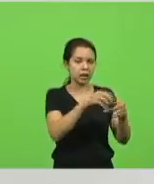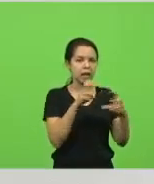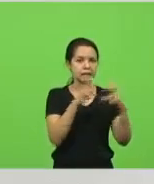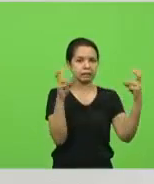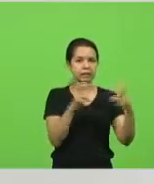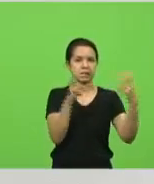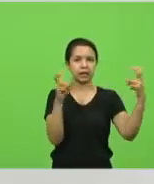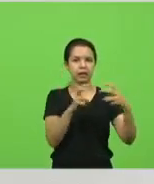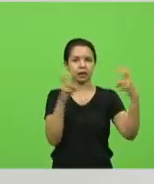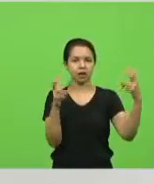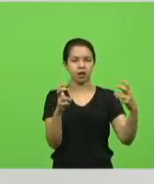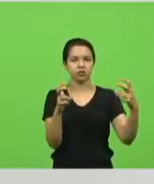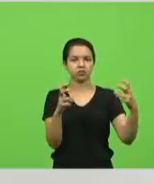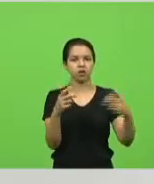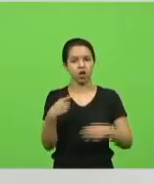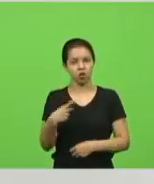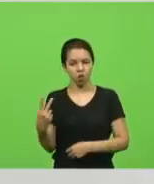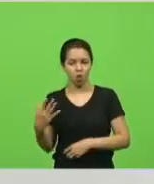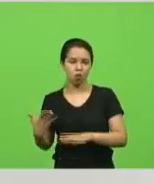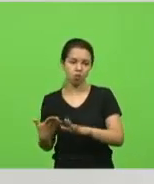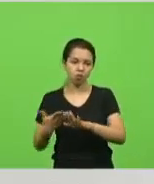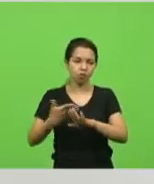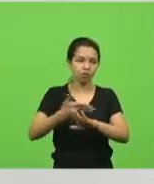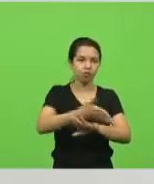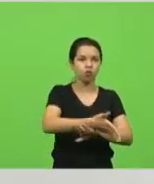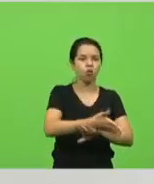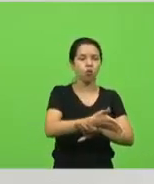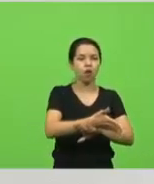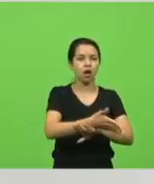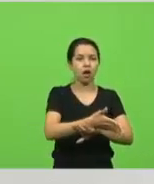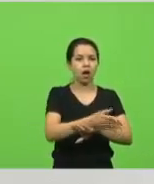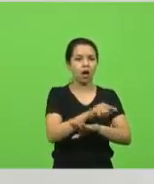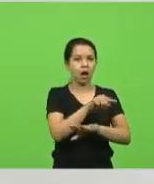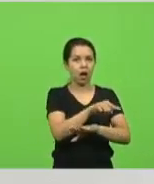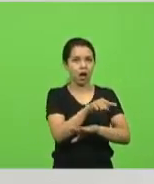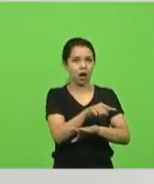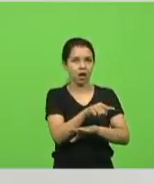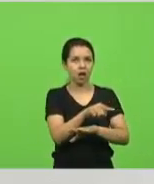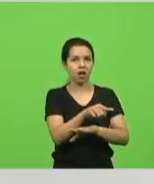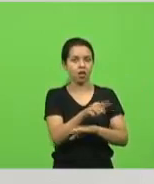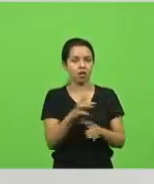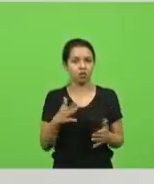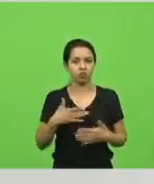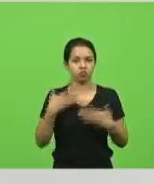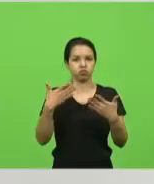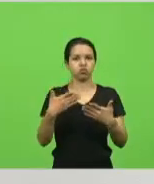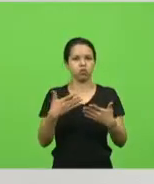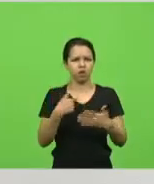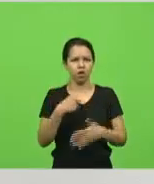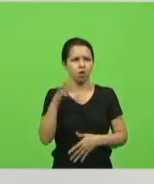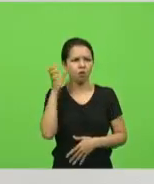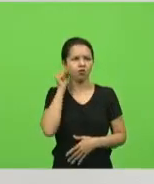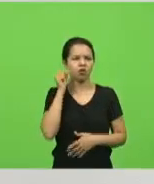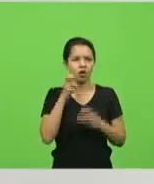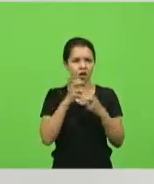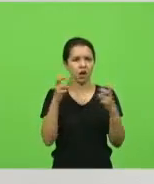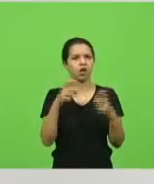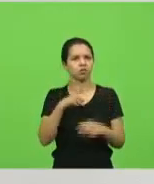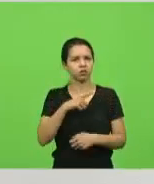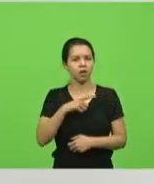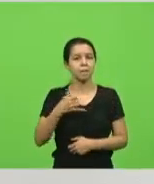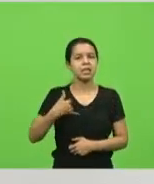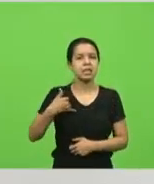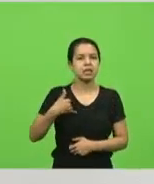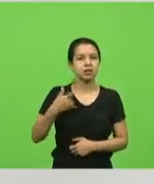casa. Nós fomos numa incursão e quando os proprietários se aprecataram, nós já estávamos ali. E eu ouvi os gritos. Eu entrei. Tinha uma menina de 17,